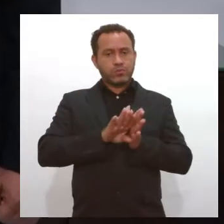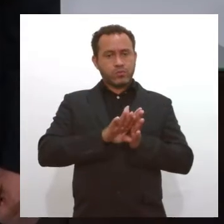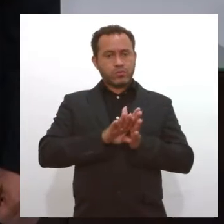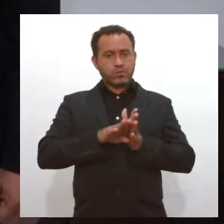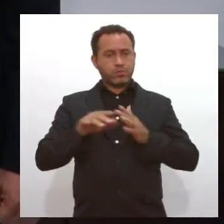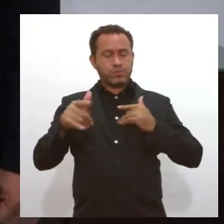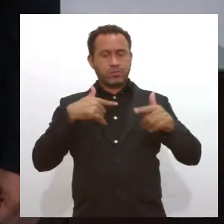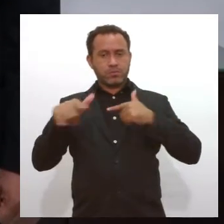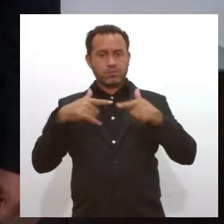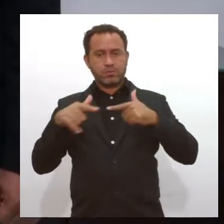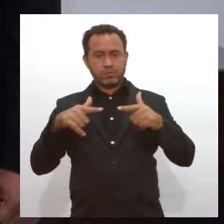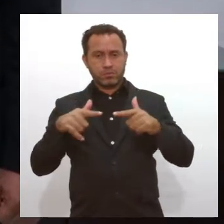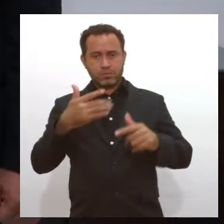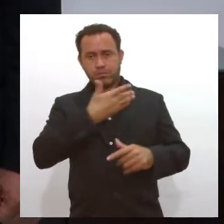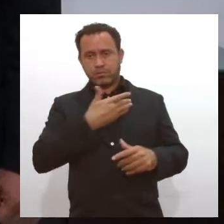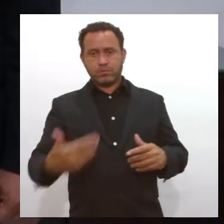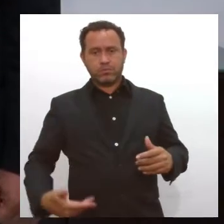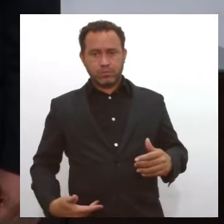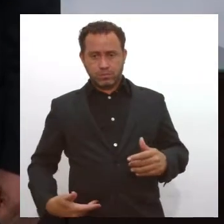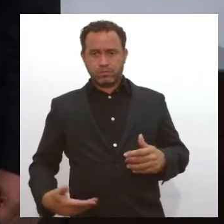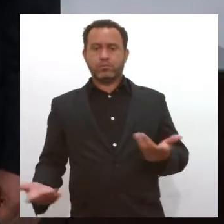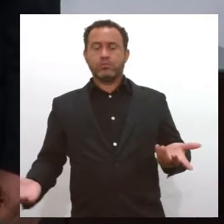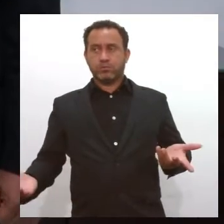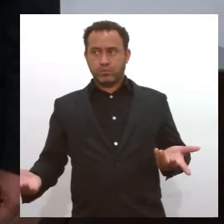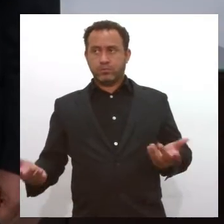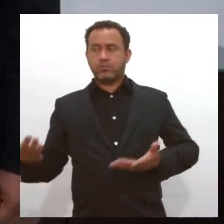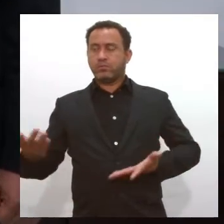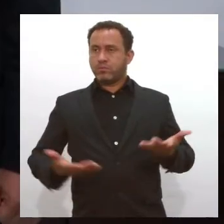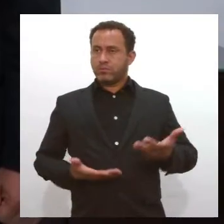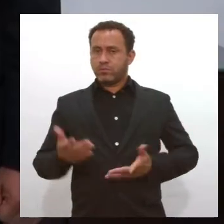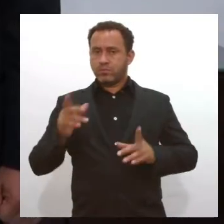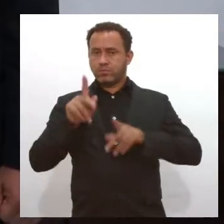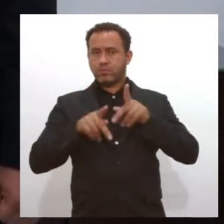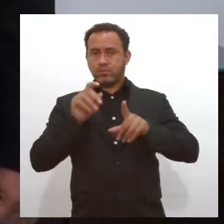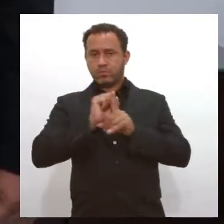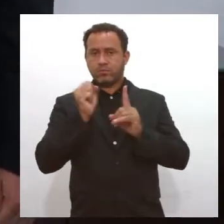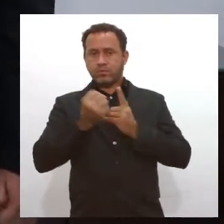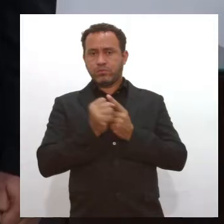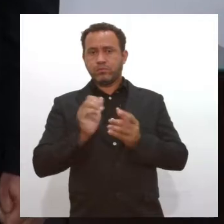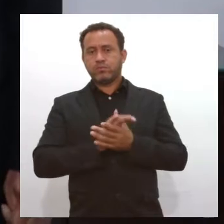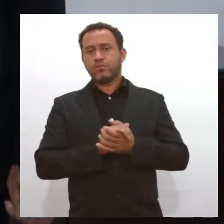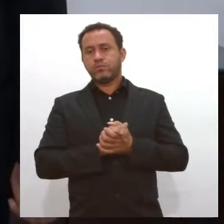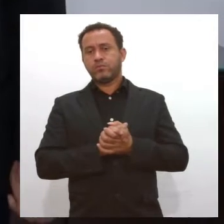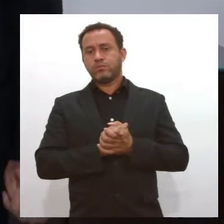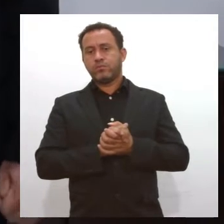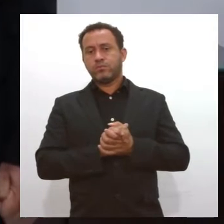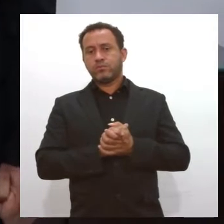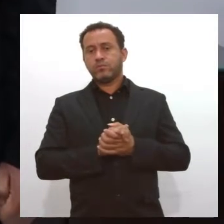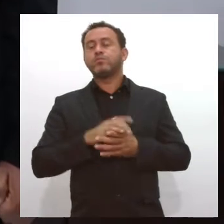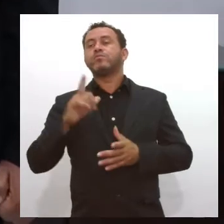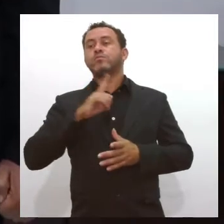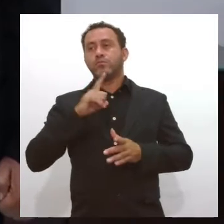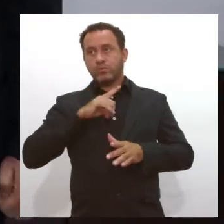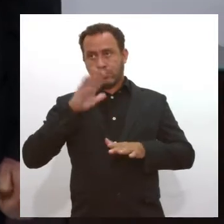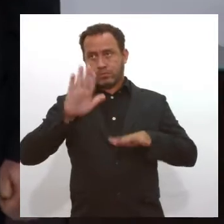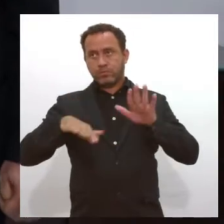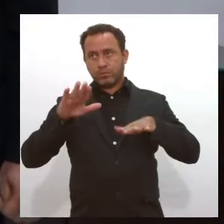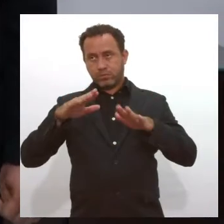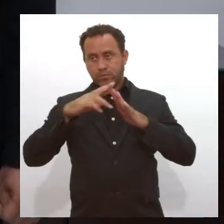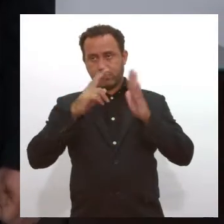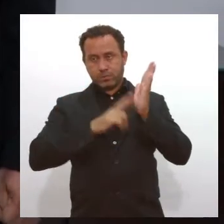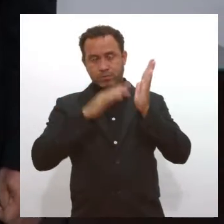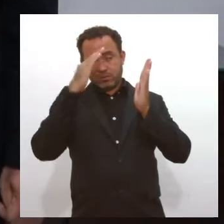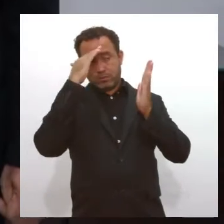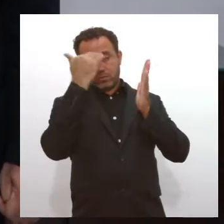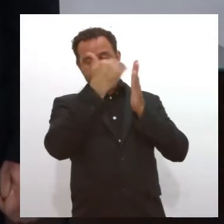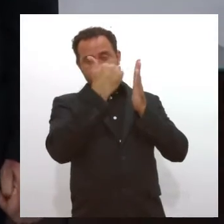estejam na ativa aí servindo a população sespana? Tem alguns regramentos que precisam ser cumpridos. Primeiro,